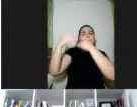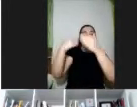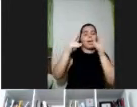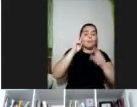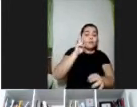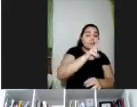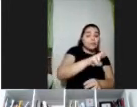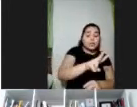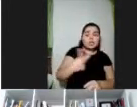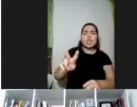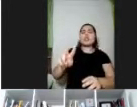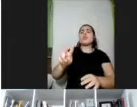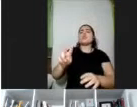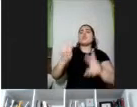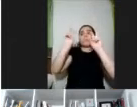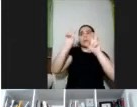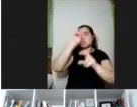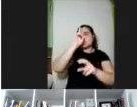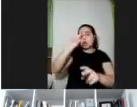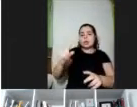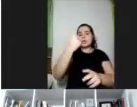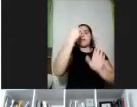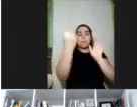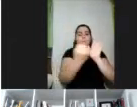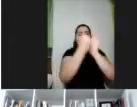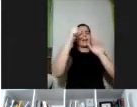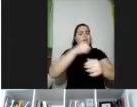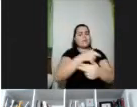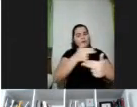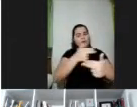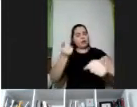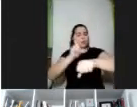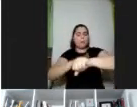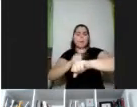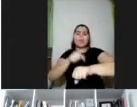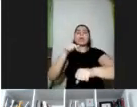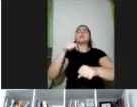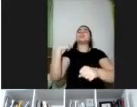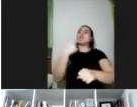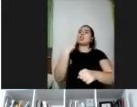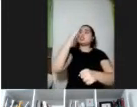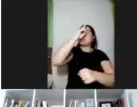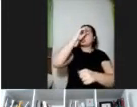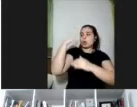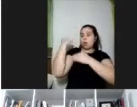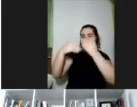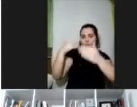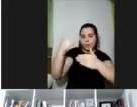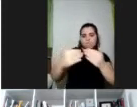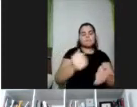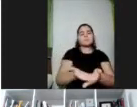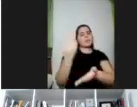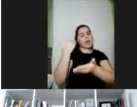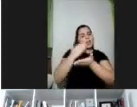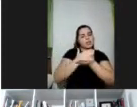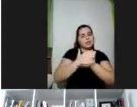histórias únicas que foram marcando vários momentos da nossa história, né? Então, no começo, elas